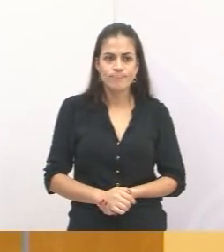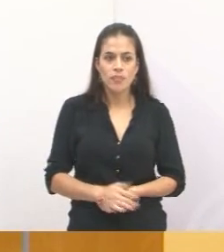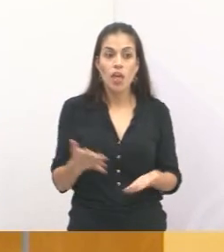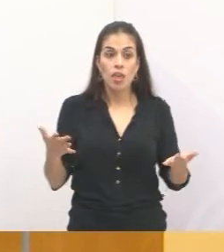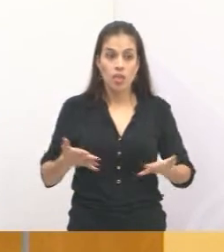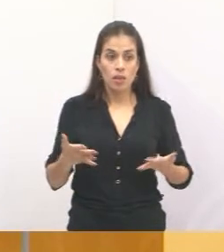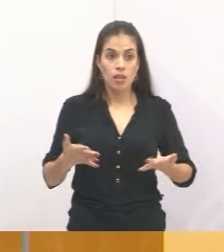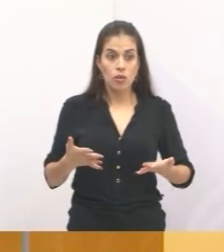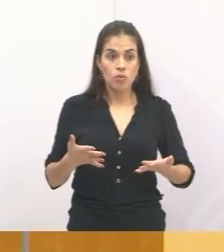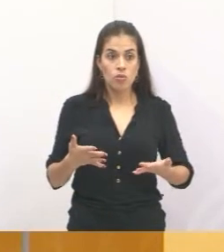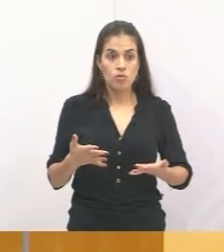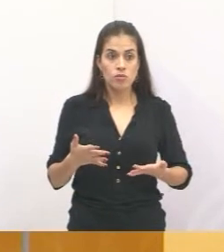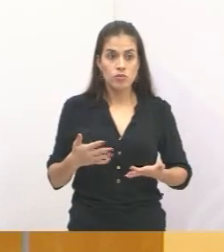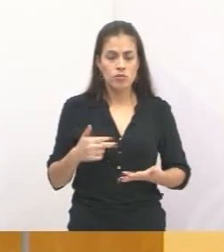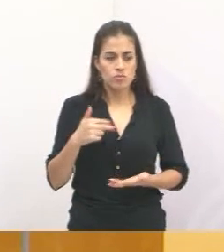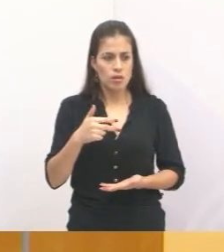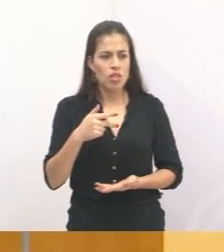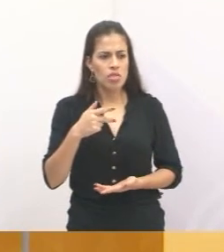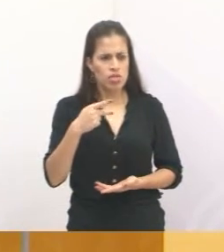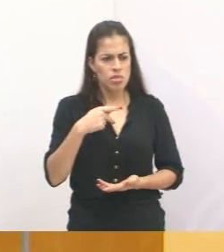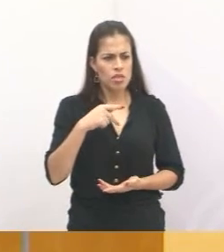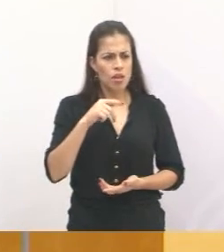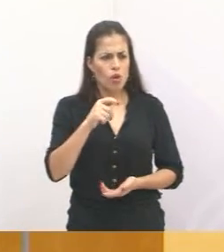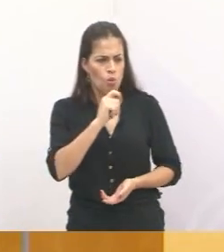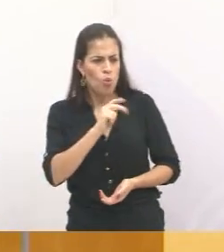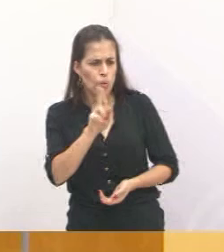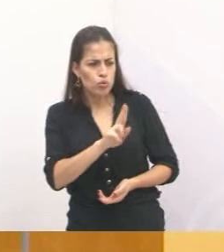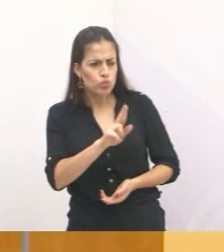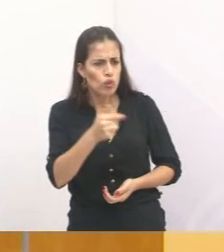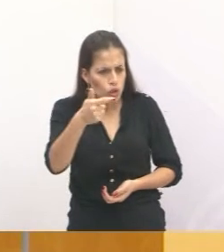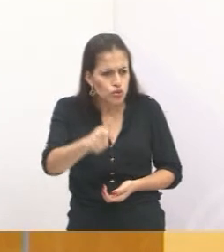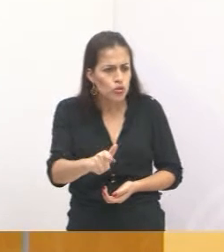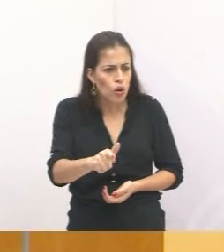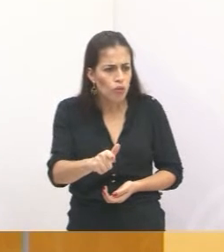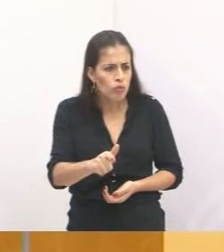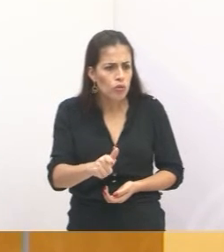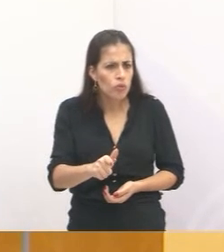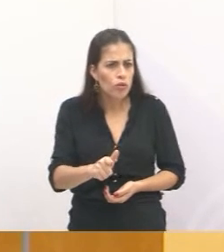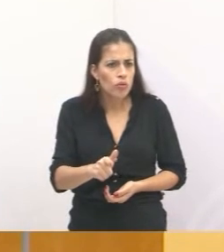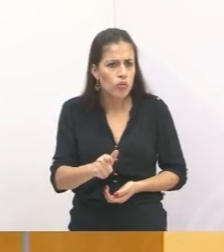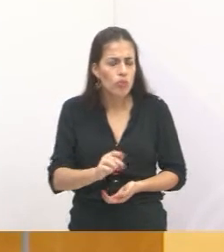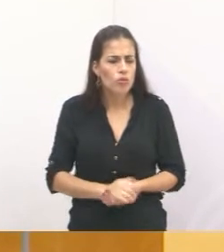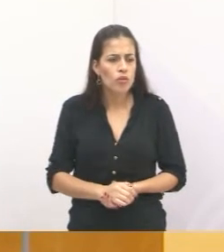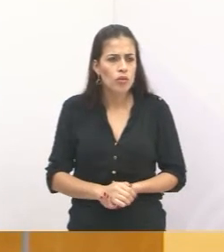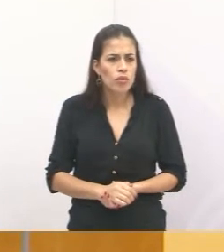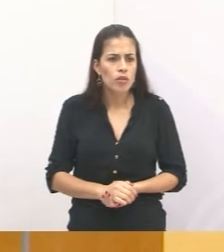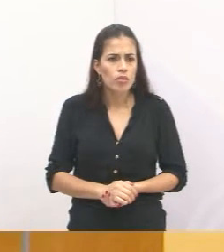em dia tem pessoa que fala que tem recaída. Recaiu o vereador? Pode falar aí se quiser. Recaiu?